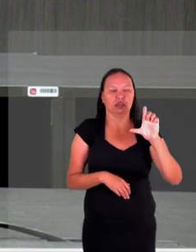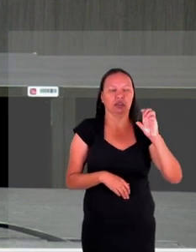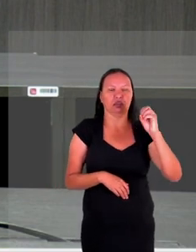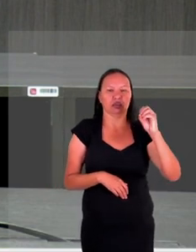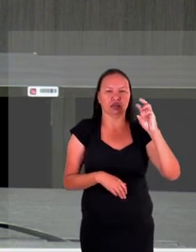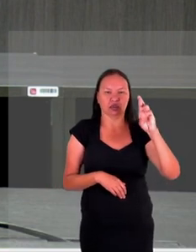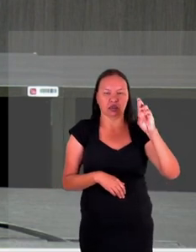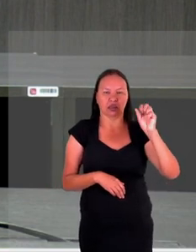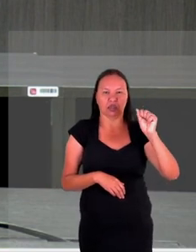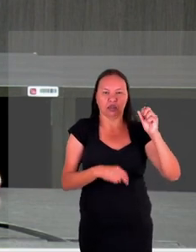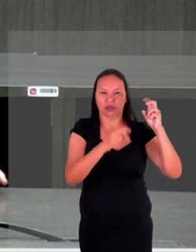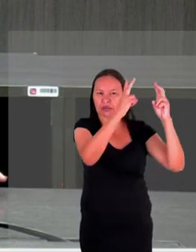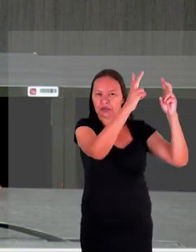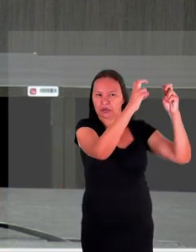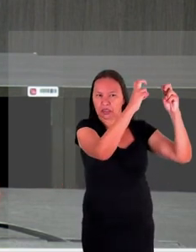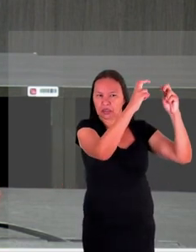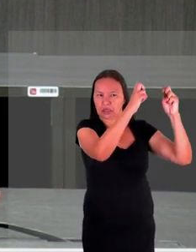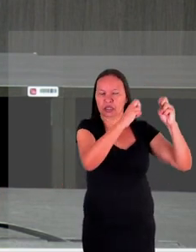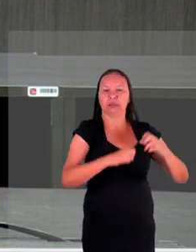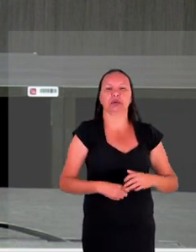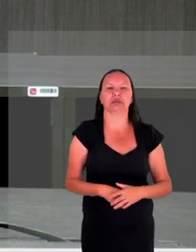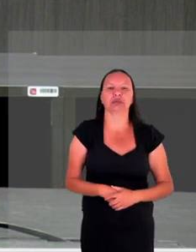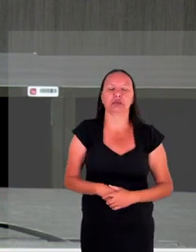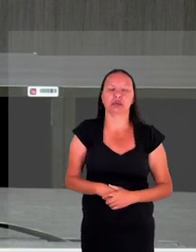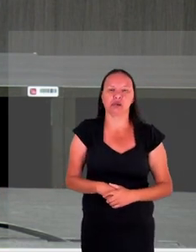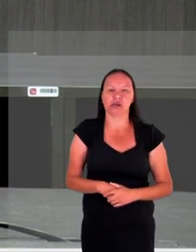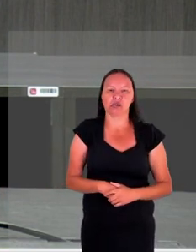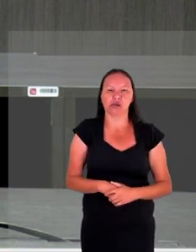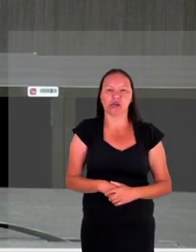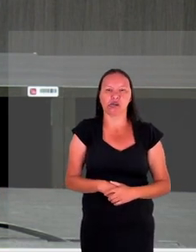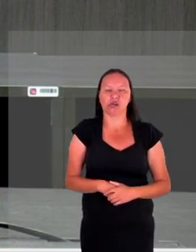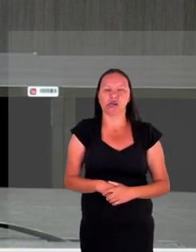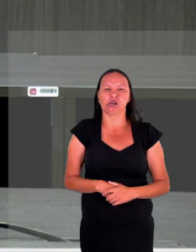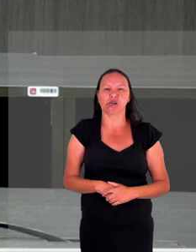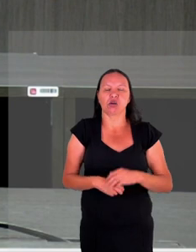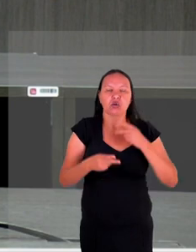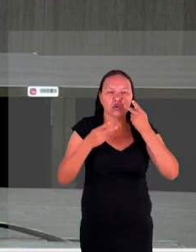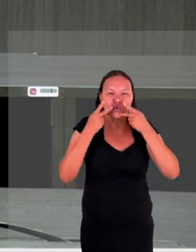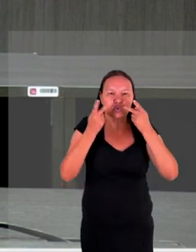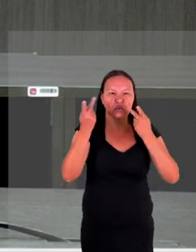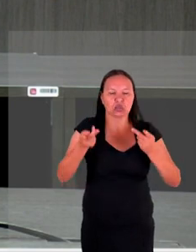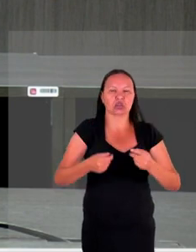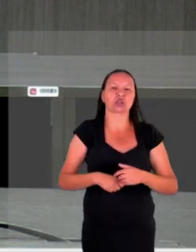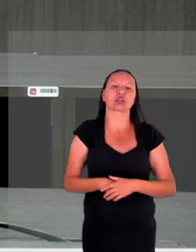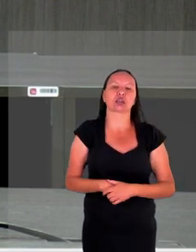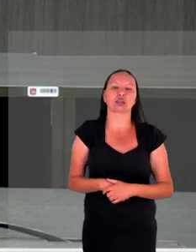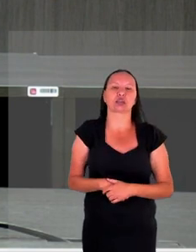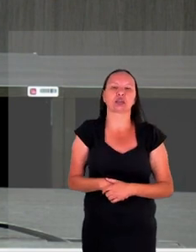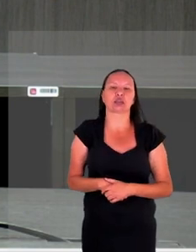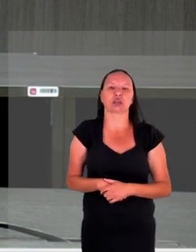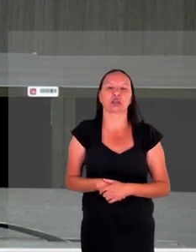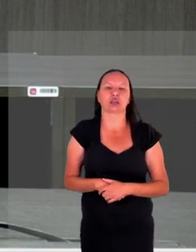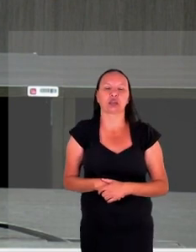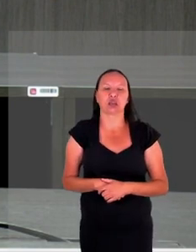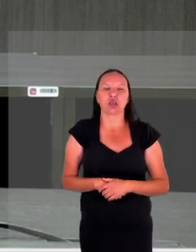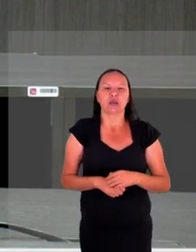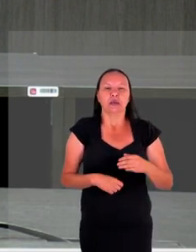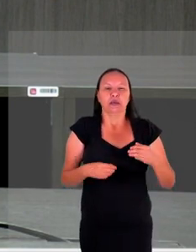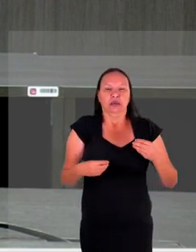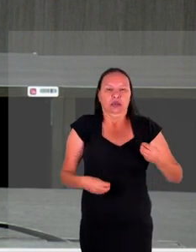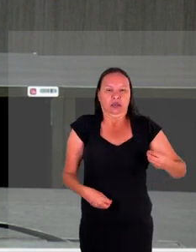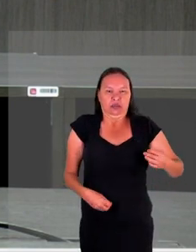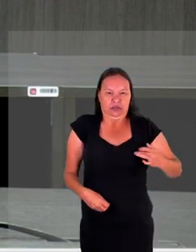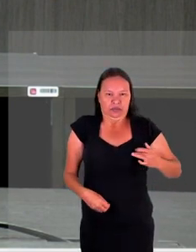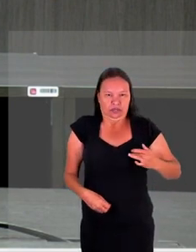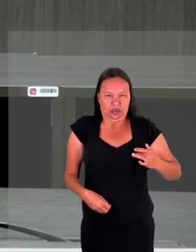grande tema também que está em que permeia nosso diálogo de hoje é essa questão da saúde mental né